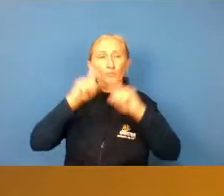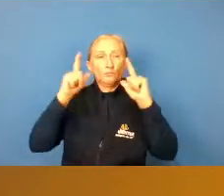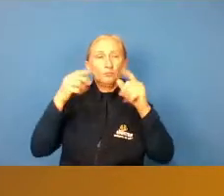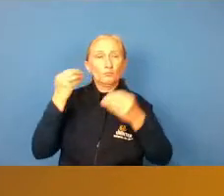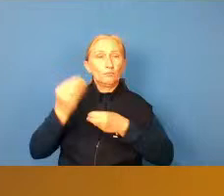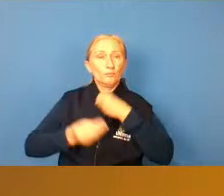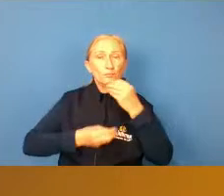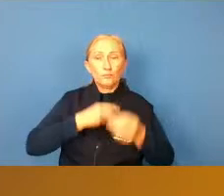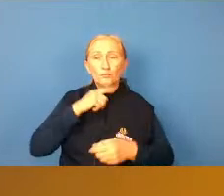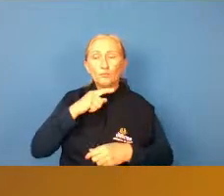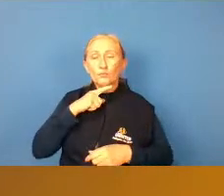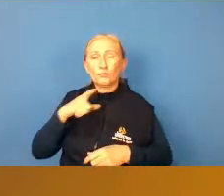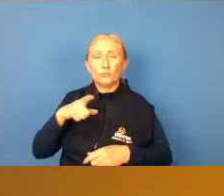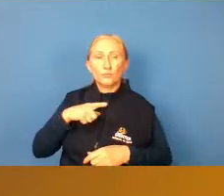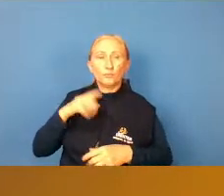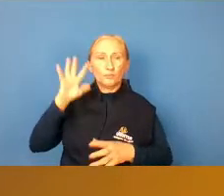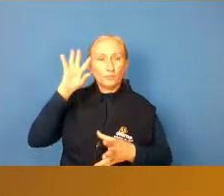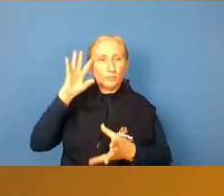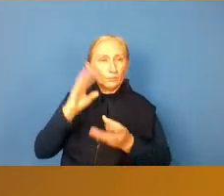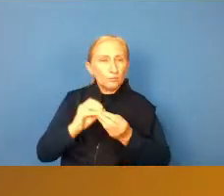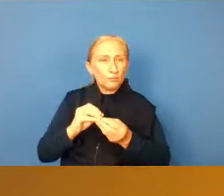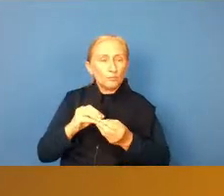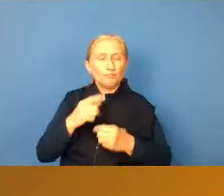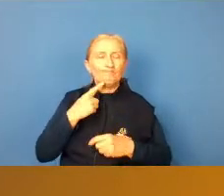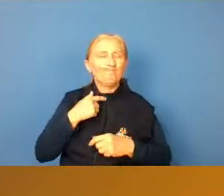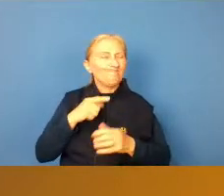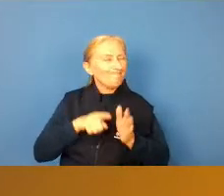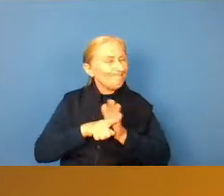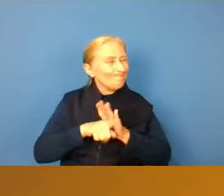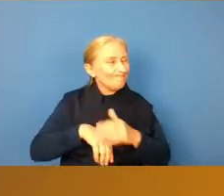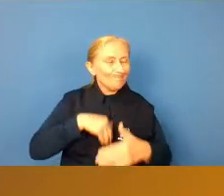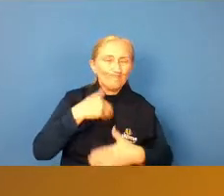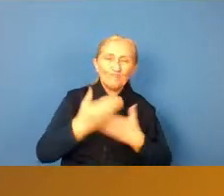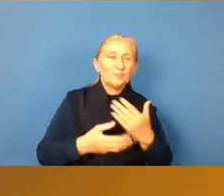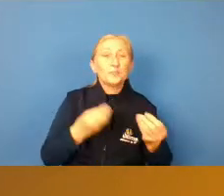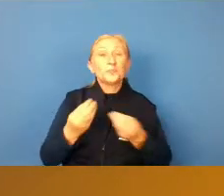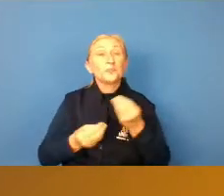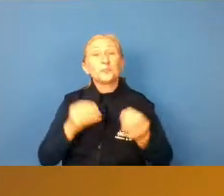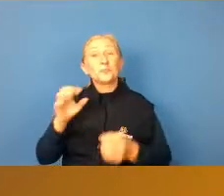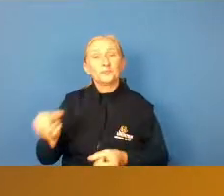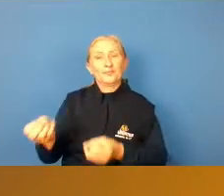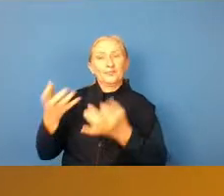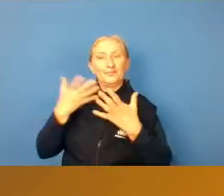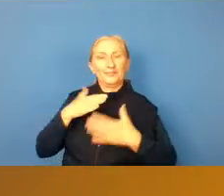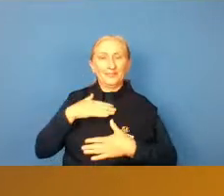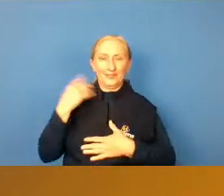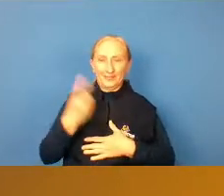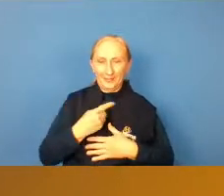dúvidas que você tinha te sanou te deu vontade de pesquisar mais como é que foi conta para a gente